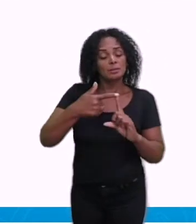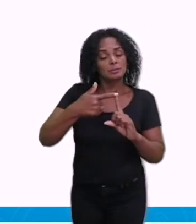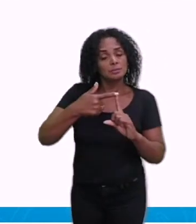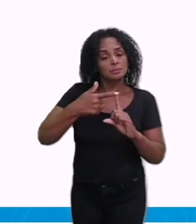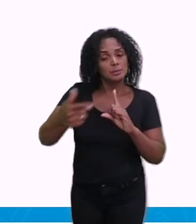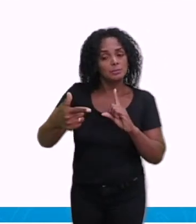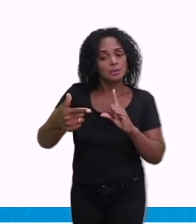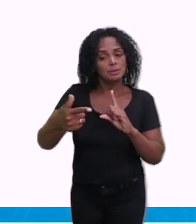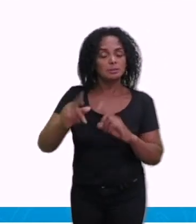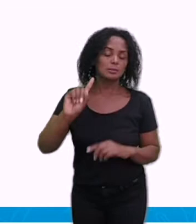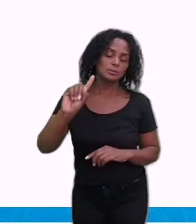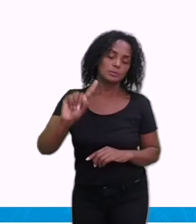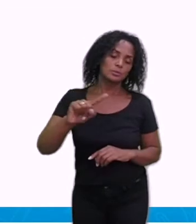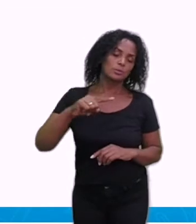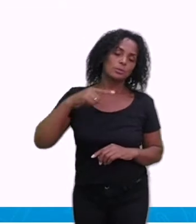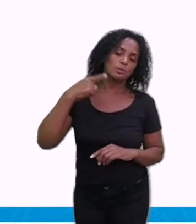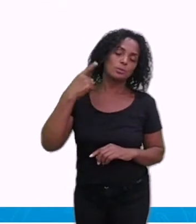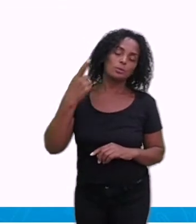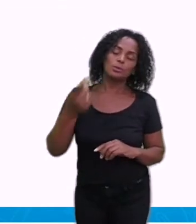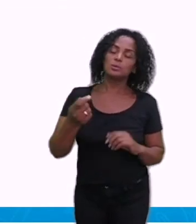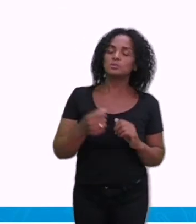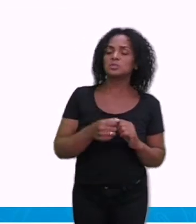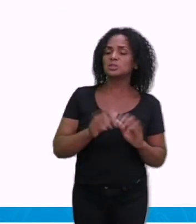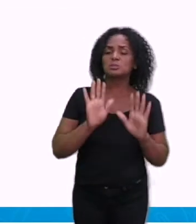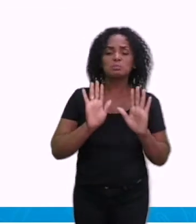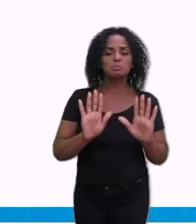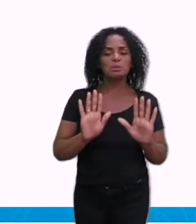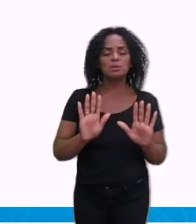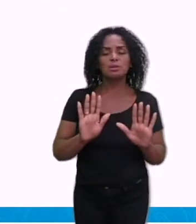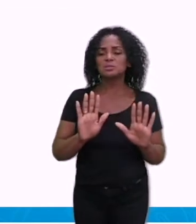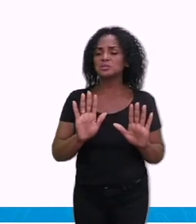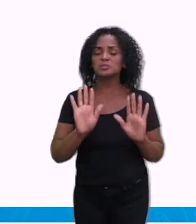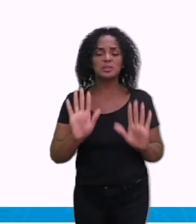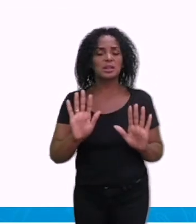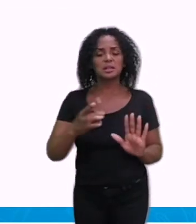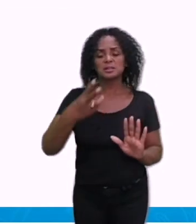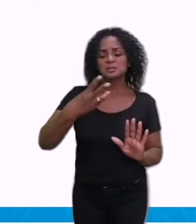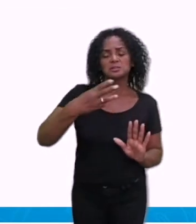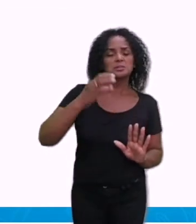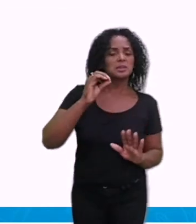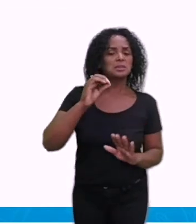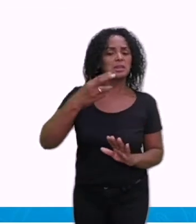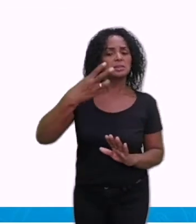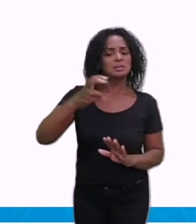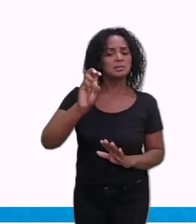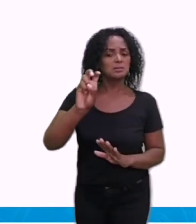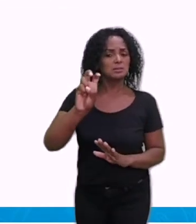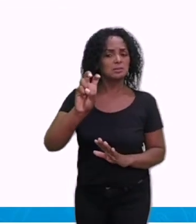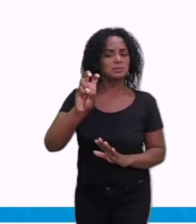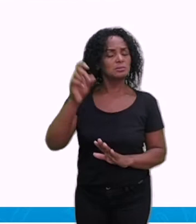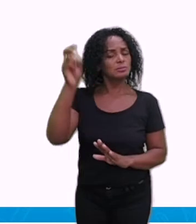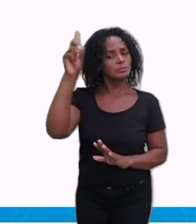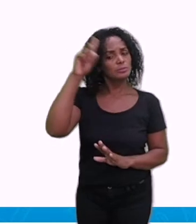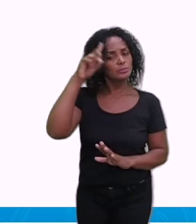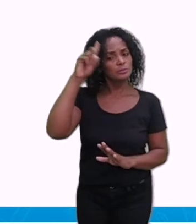podem sobreviver de 30 a 35 dias, dependendo do ambiente aonde eles estão.